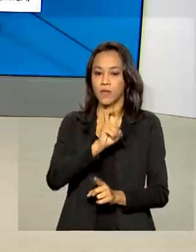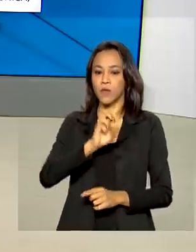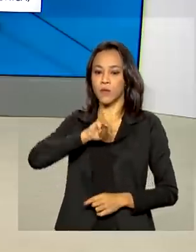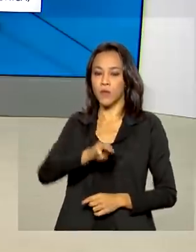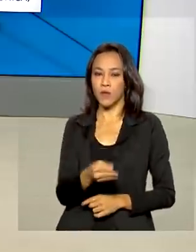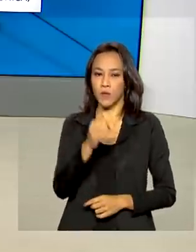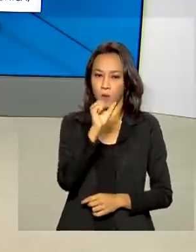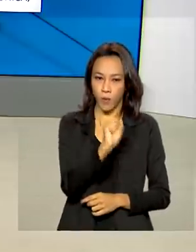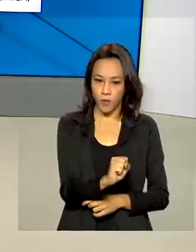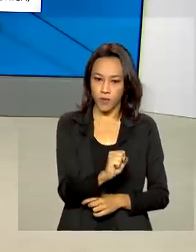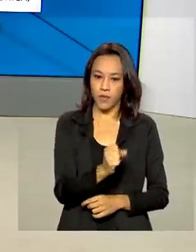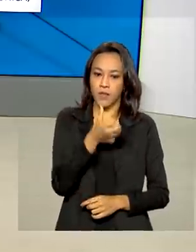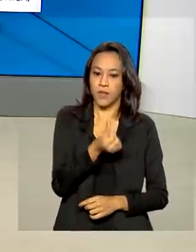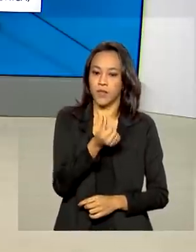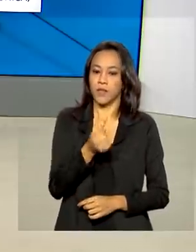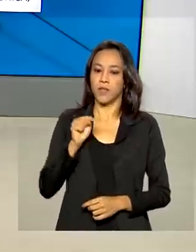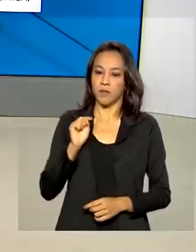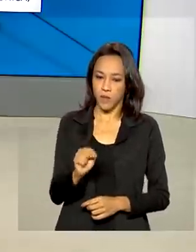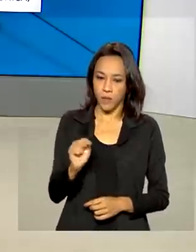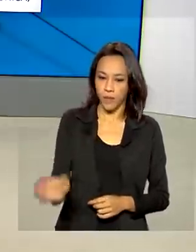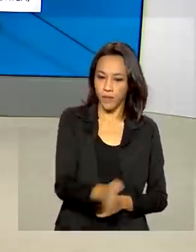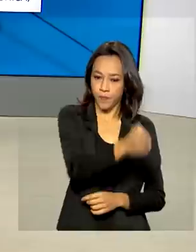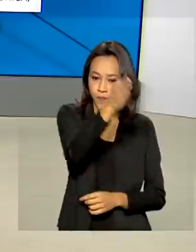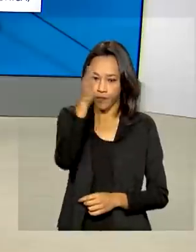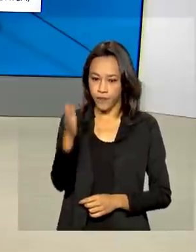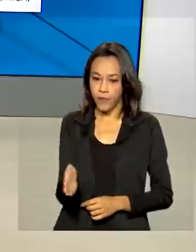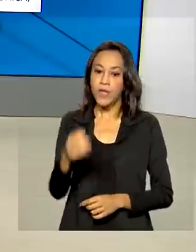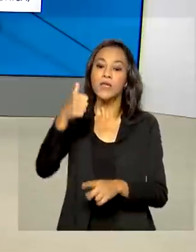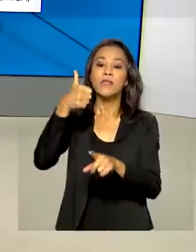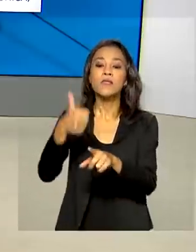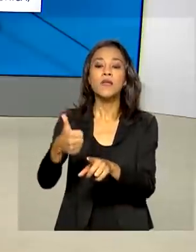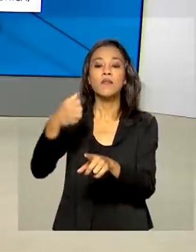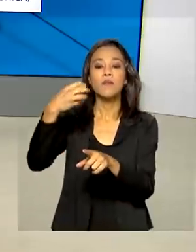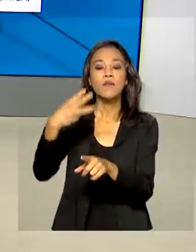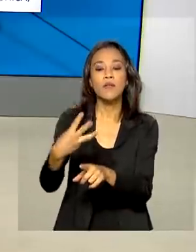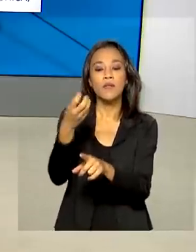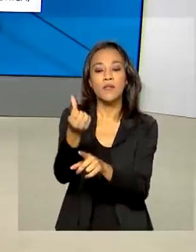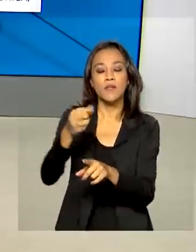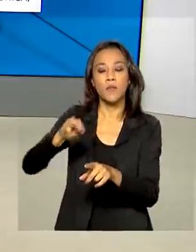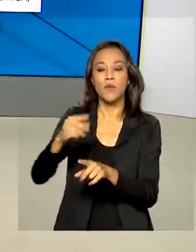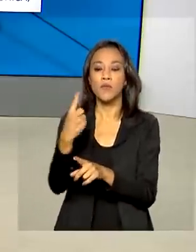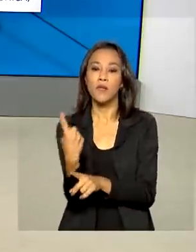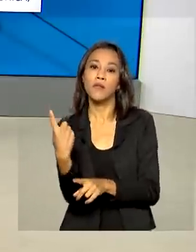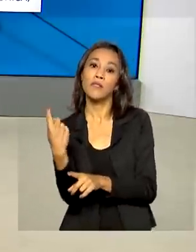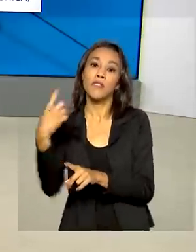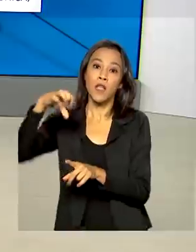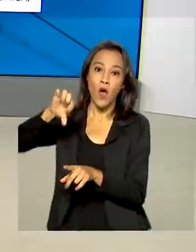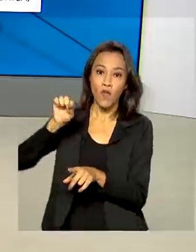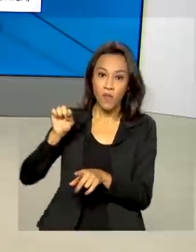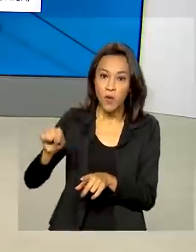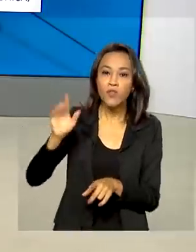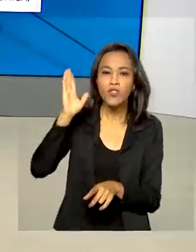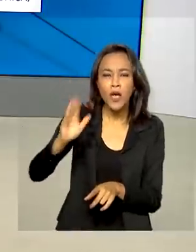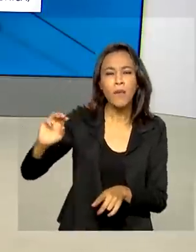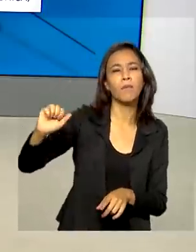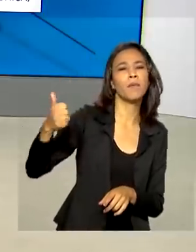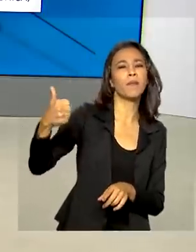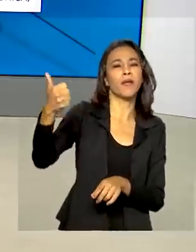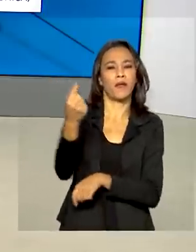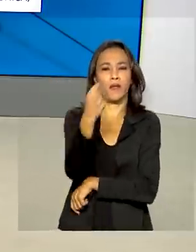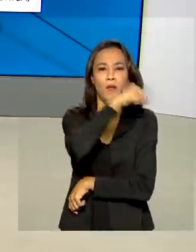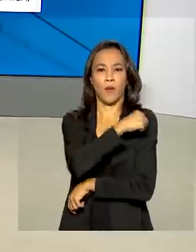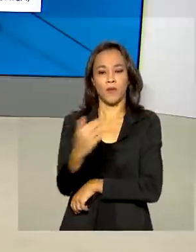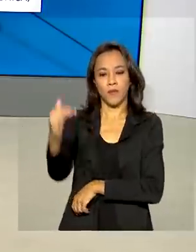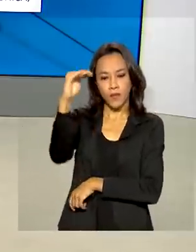866 mil. 136 milhões 119 mil pessoas tomaram aí a primeira dose da